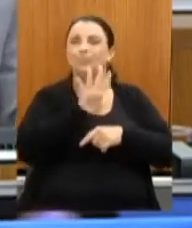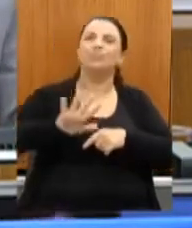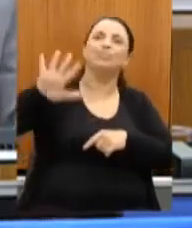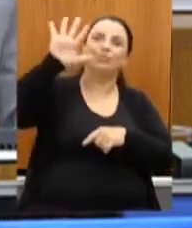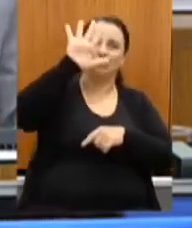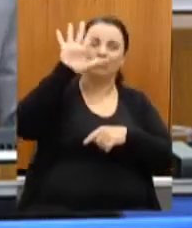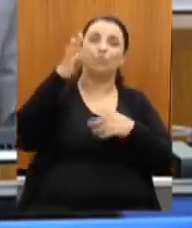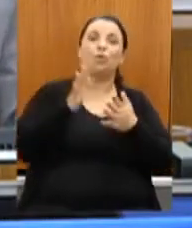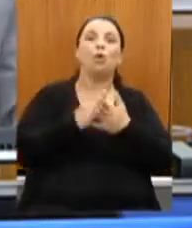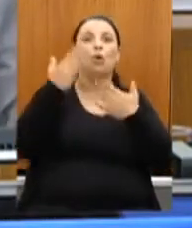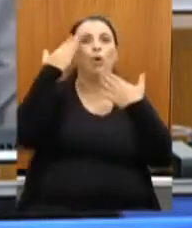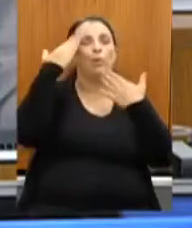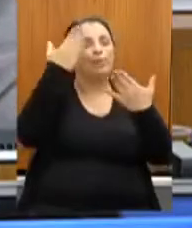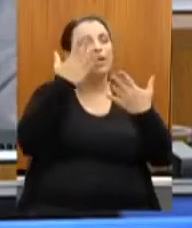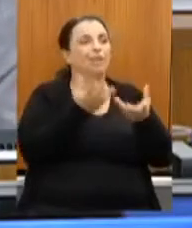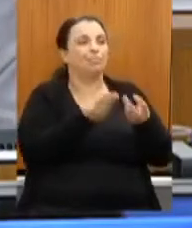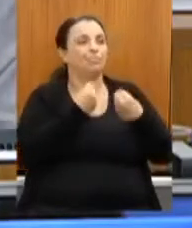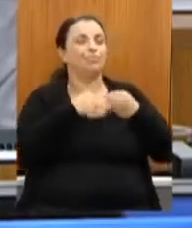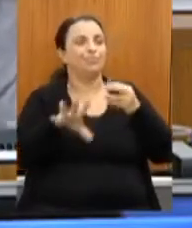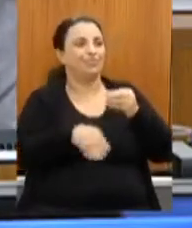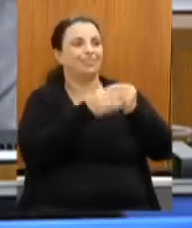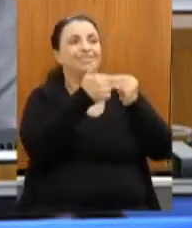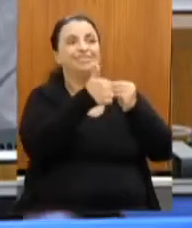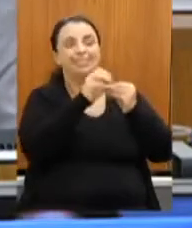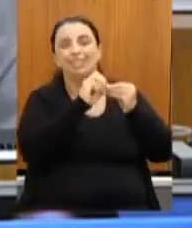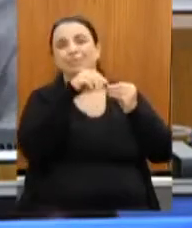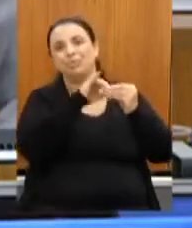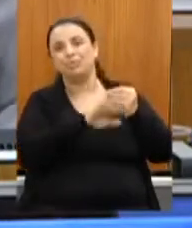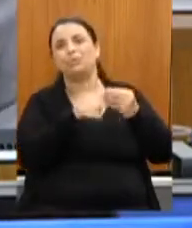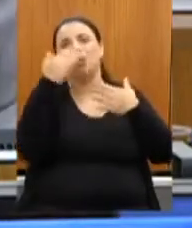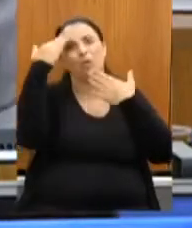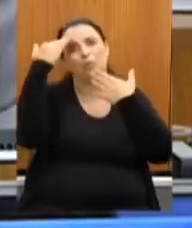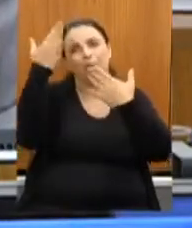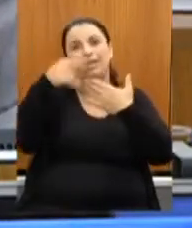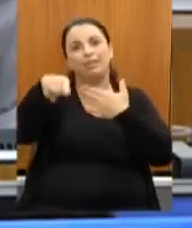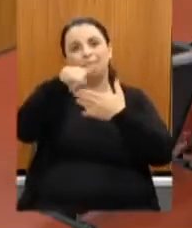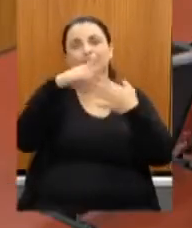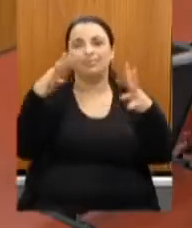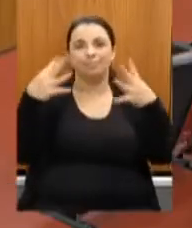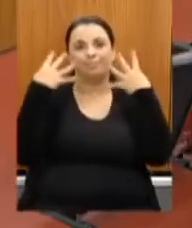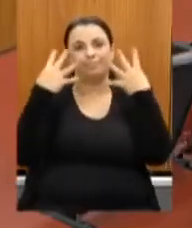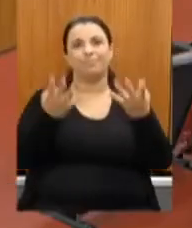pelos minutos e muito obrigado a vocês por me ouvirem.